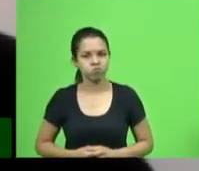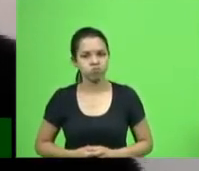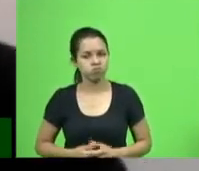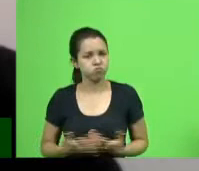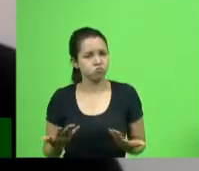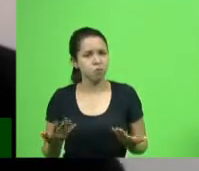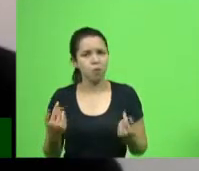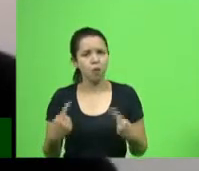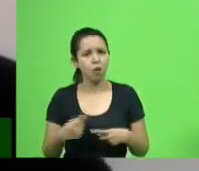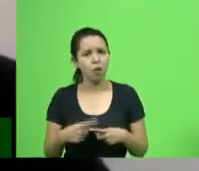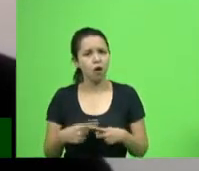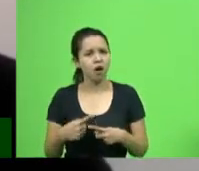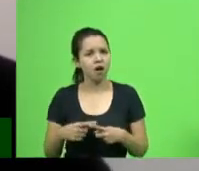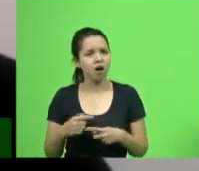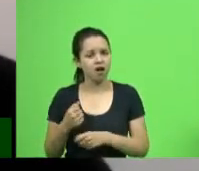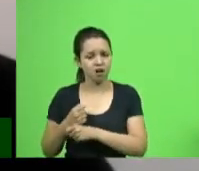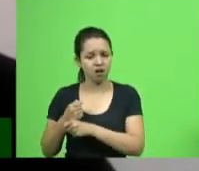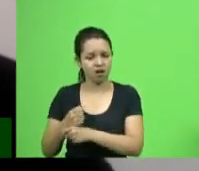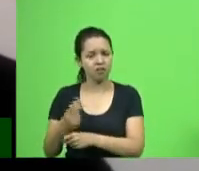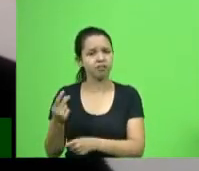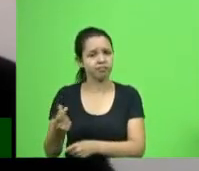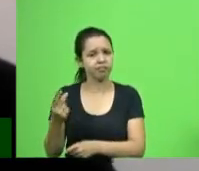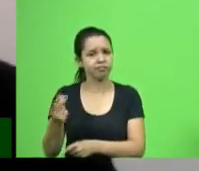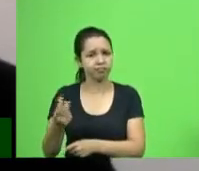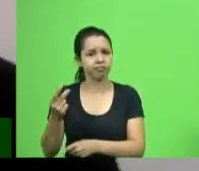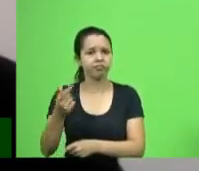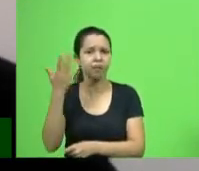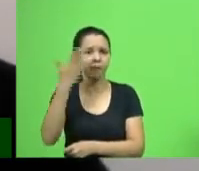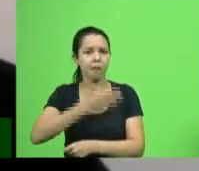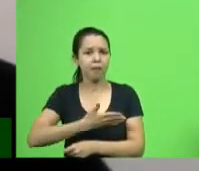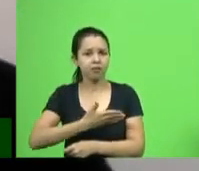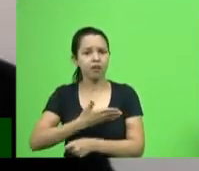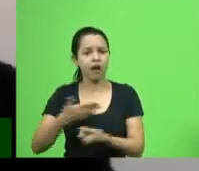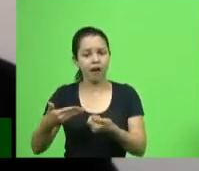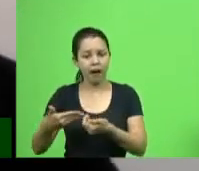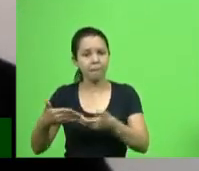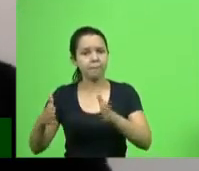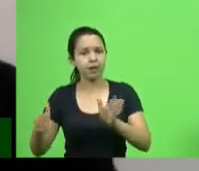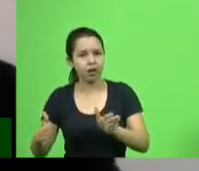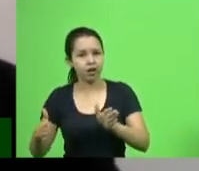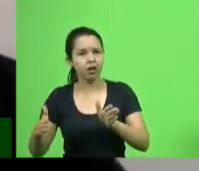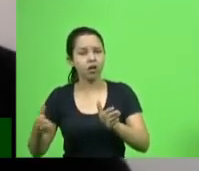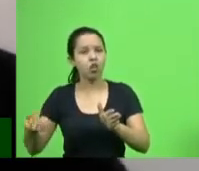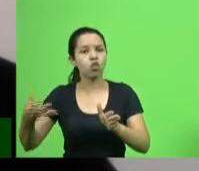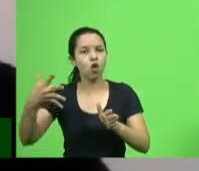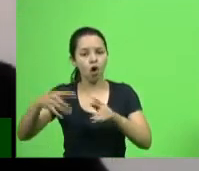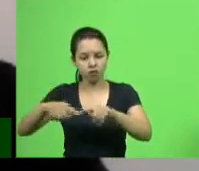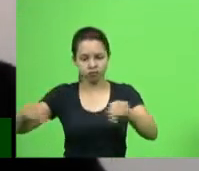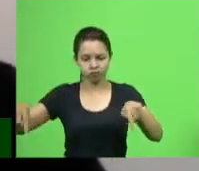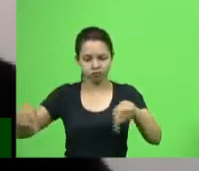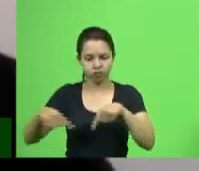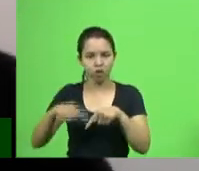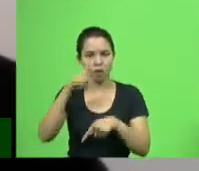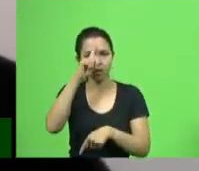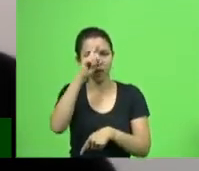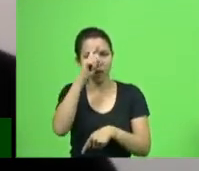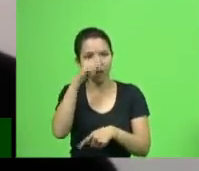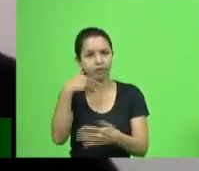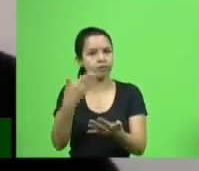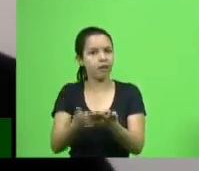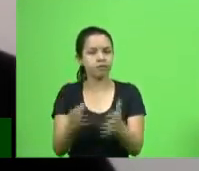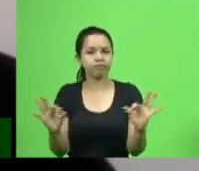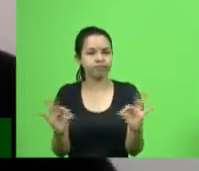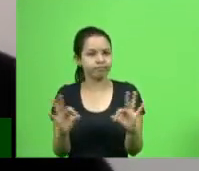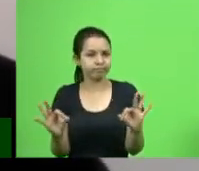prometido que estaria a nova ala do Tereza Ramos ativada e ainda não está ativada. Então, é